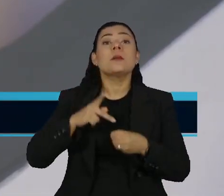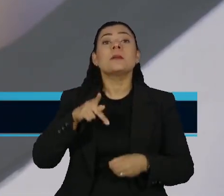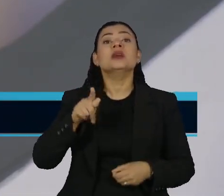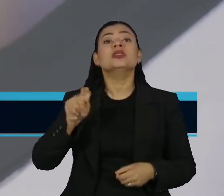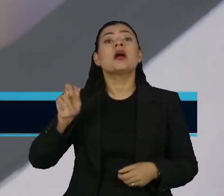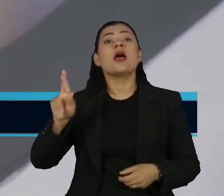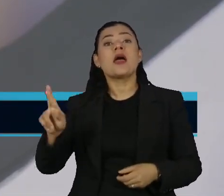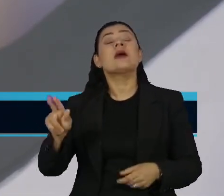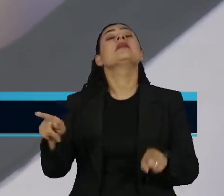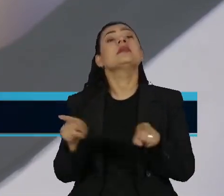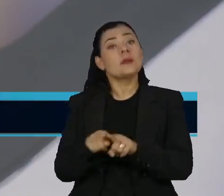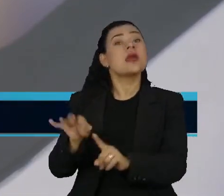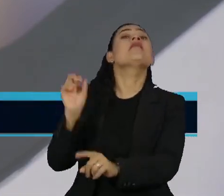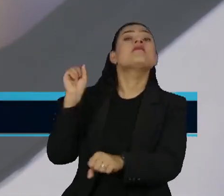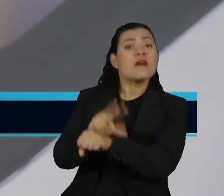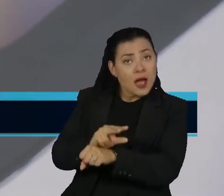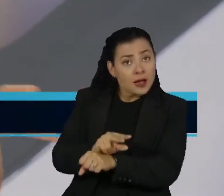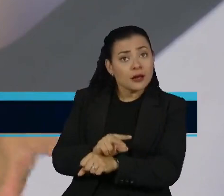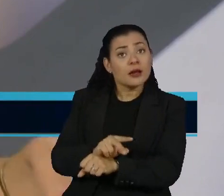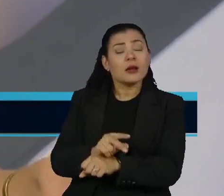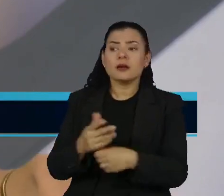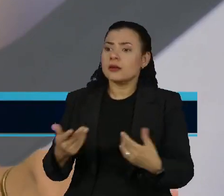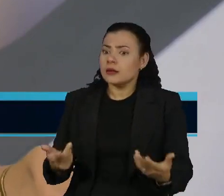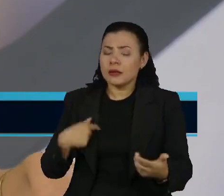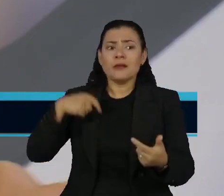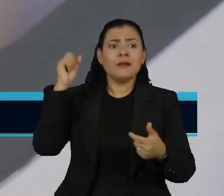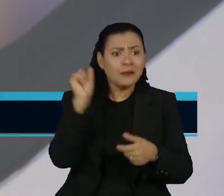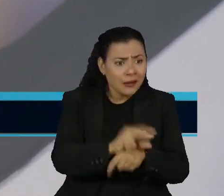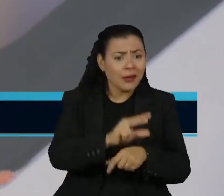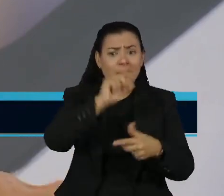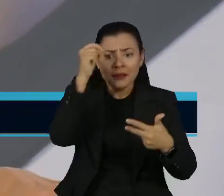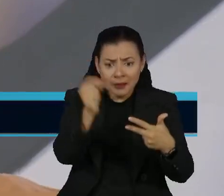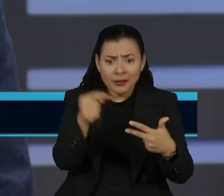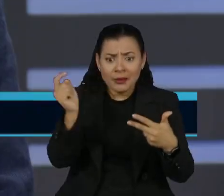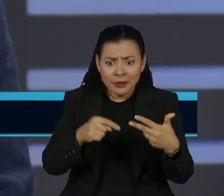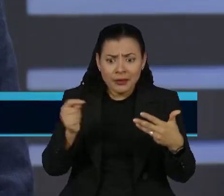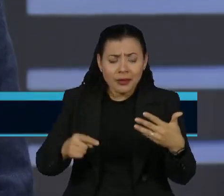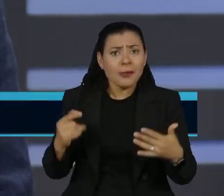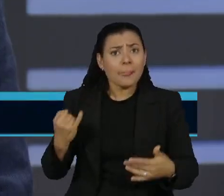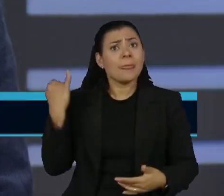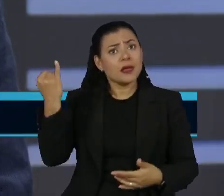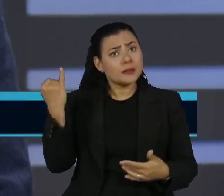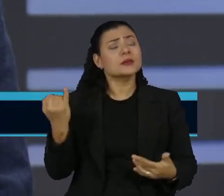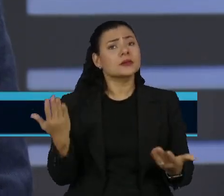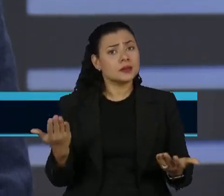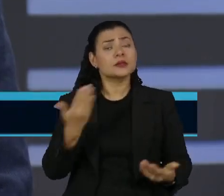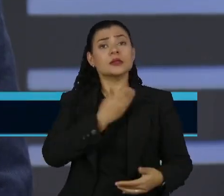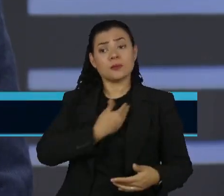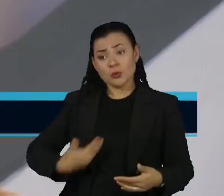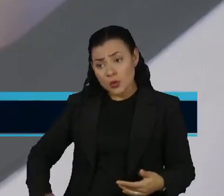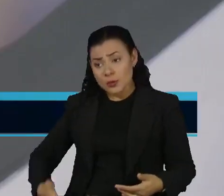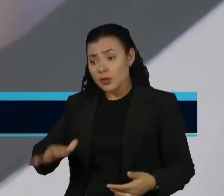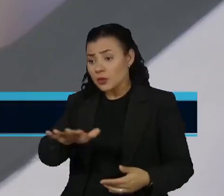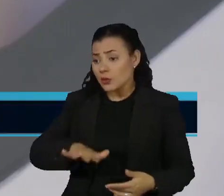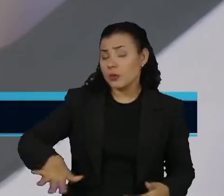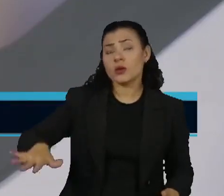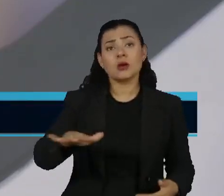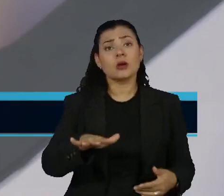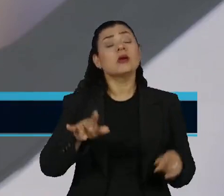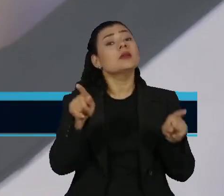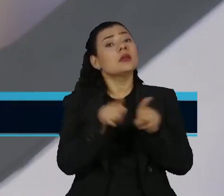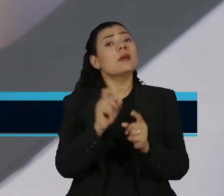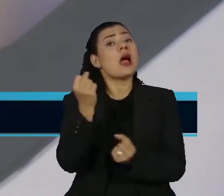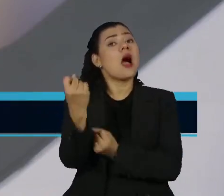República. Então, além dessas vagas todas que o Gessner disse que são muito importantes de se olhar no serviço público em geral, tem